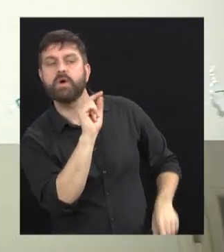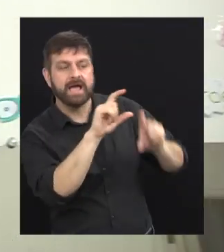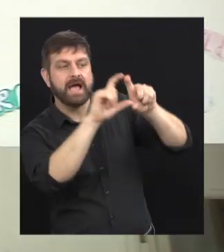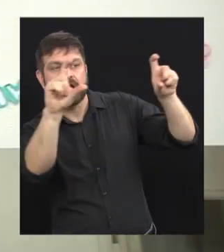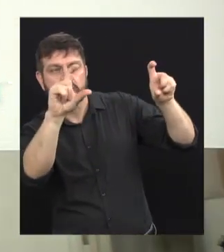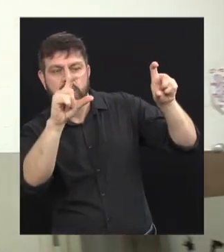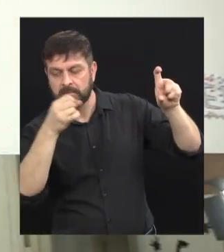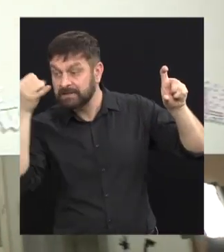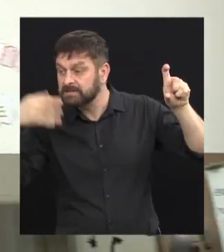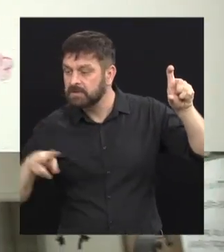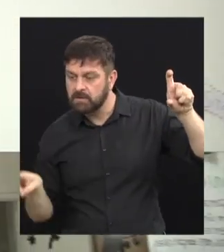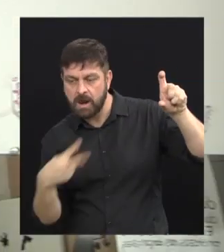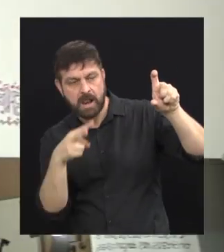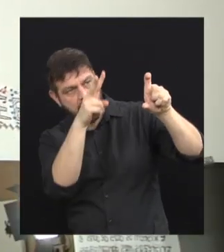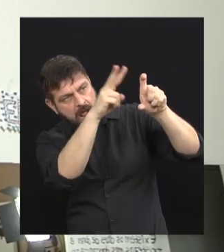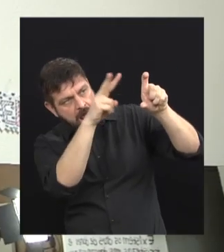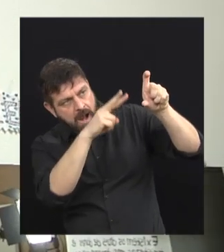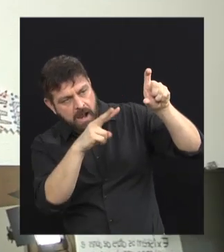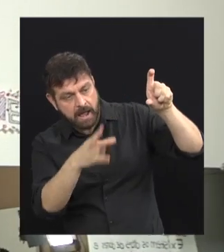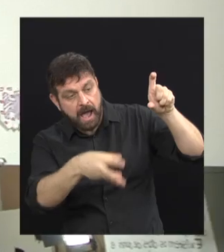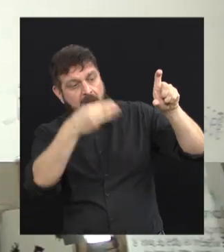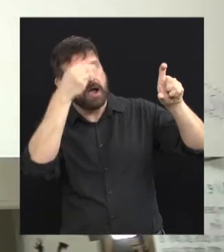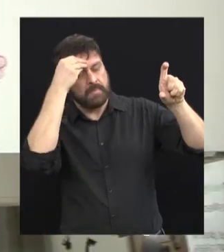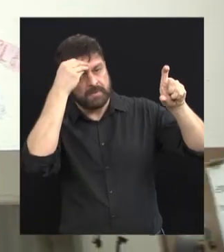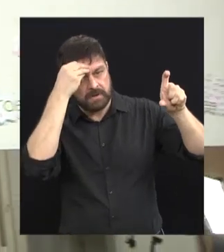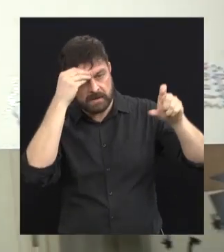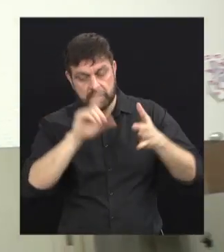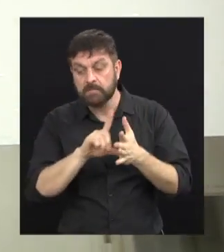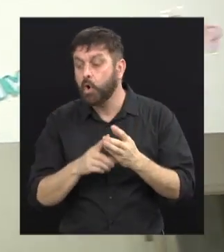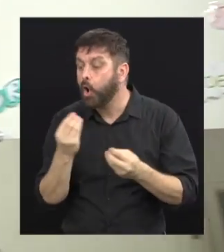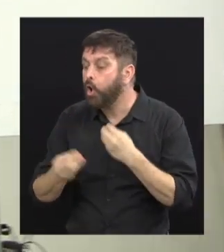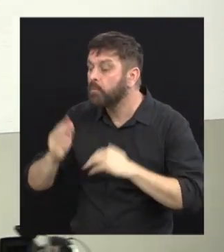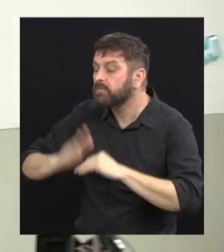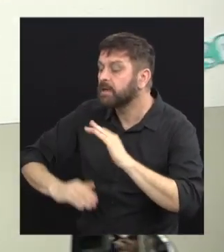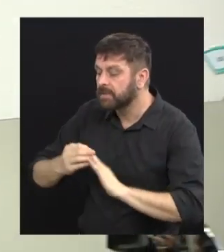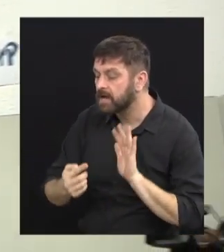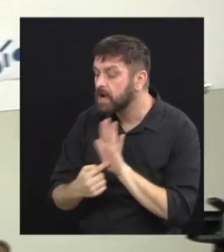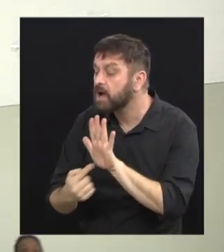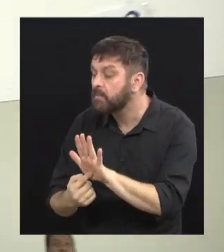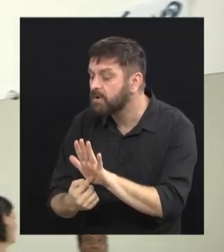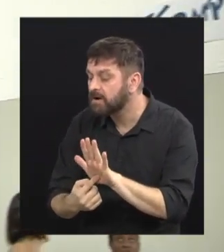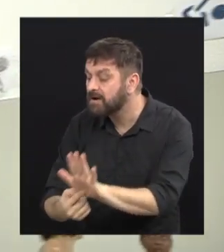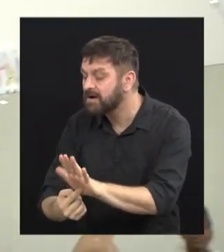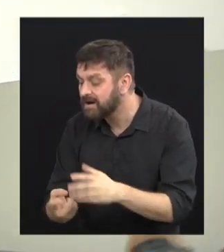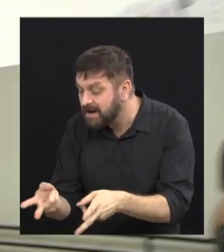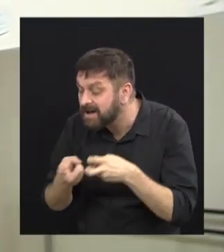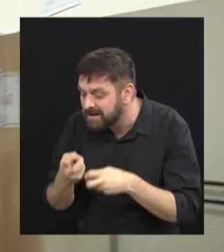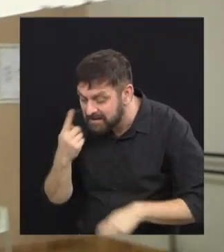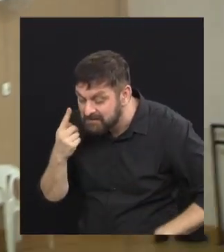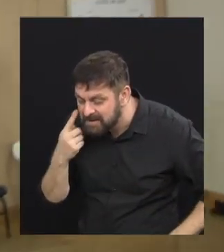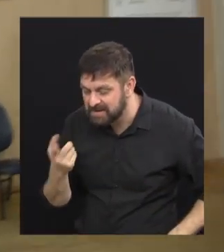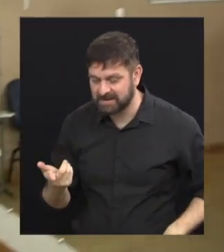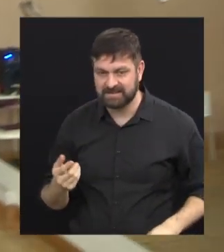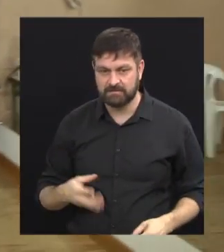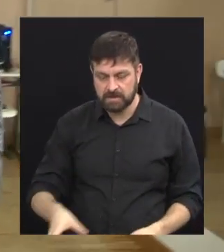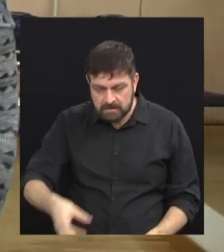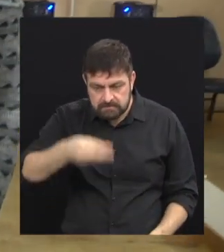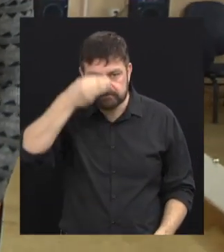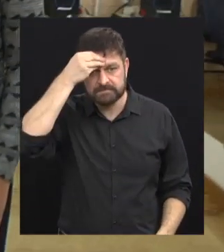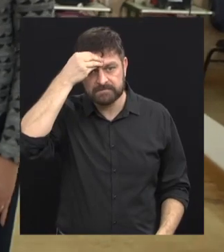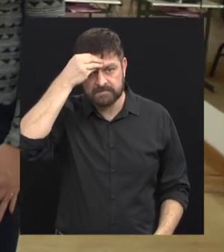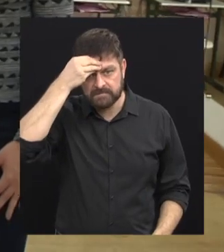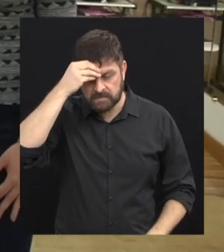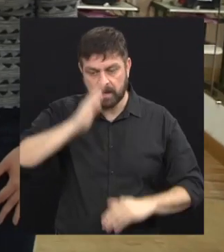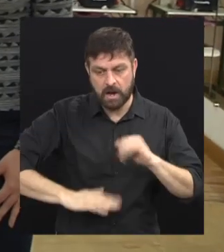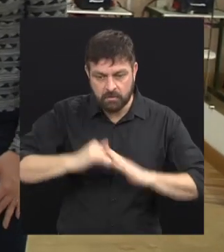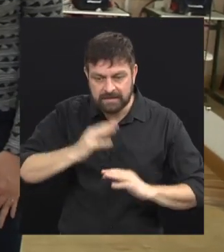nome? Falo para eles lerem. eles leem. Daí eles vão e falam, como que faz? Eles fazem, eu faço bastante pergunta para eles gravar bastante